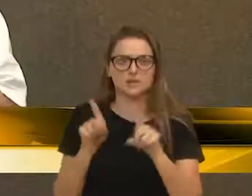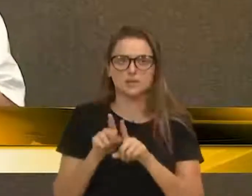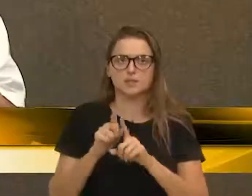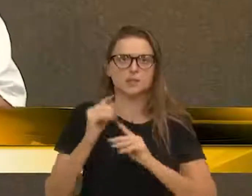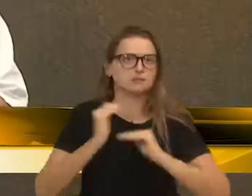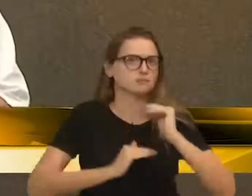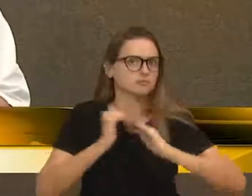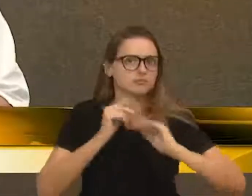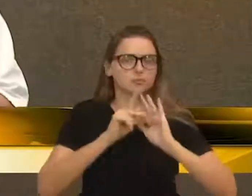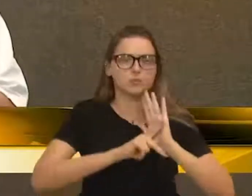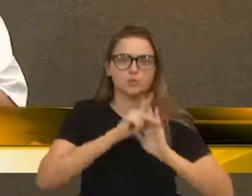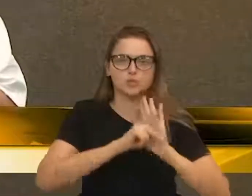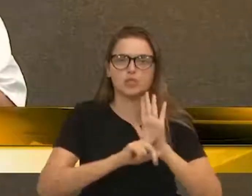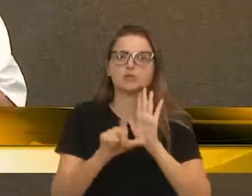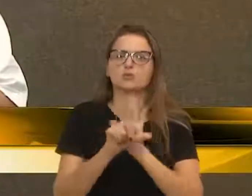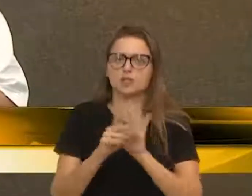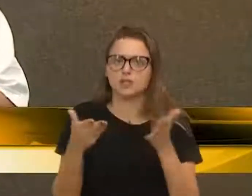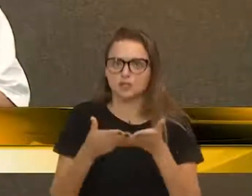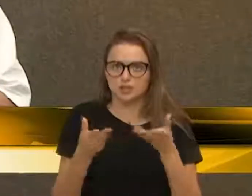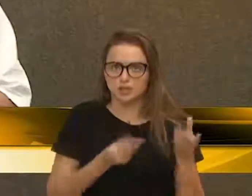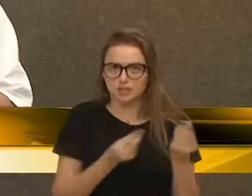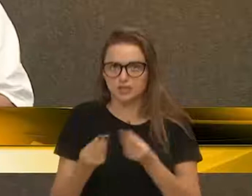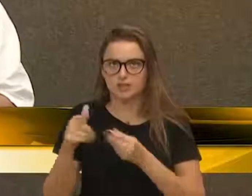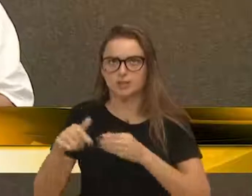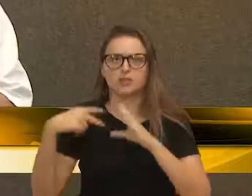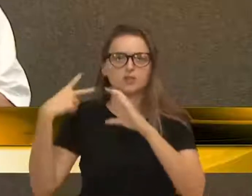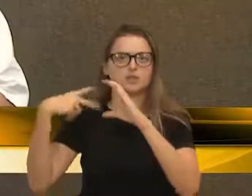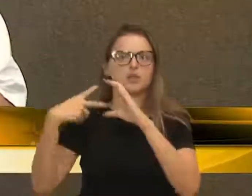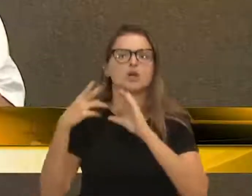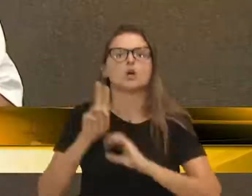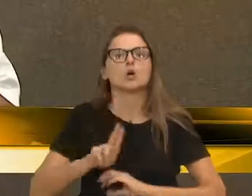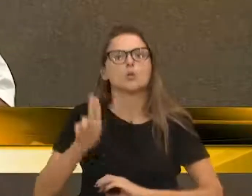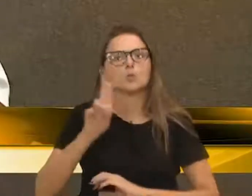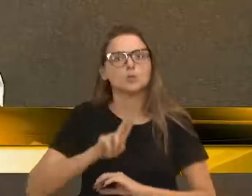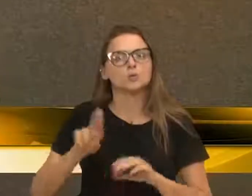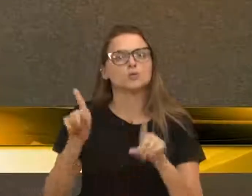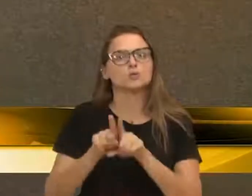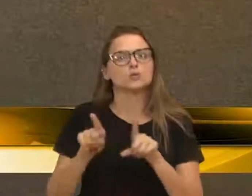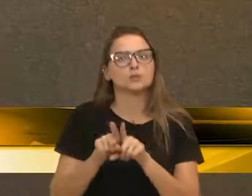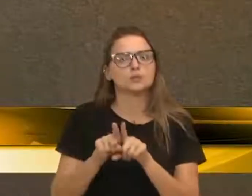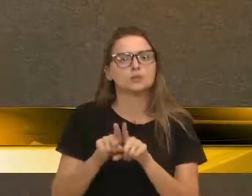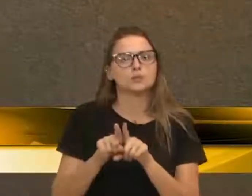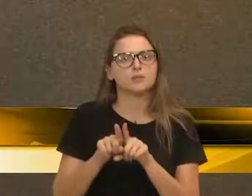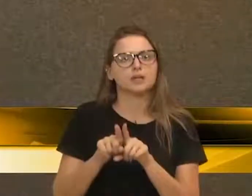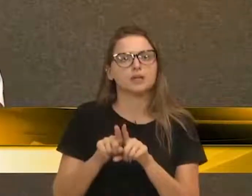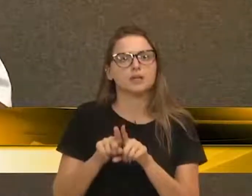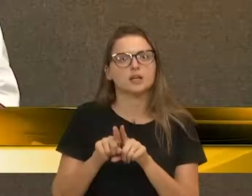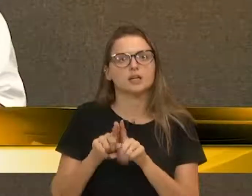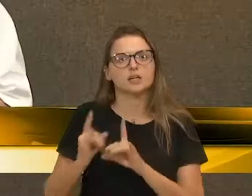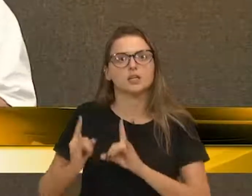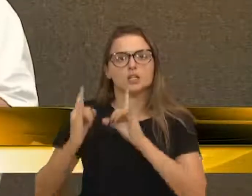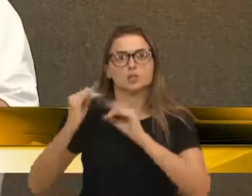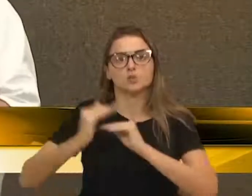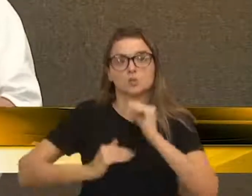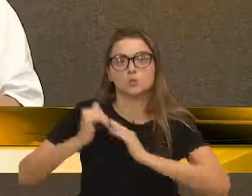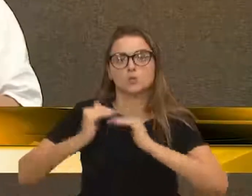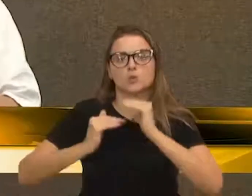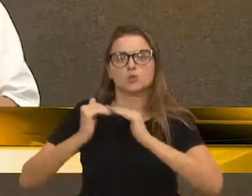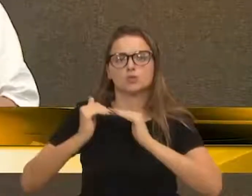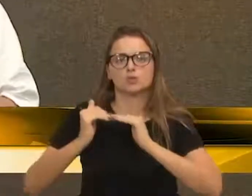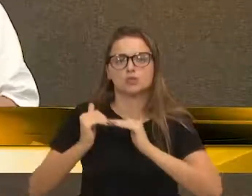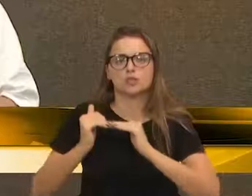Vários projetos de lei vieram a essa casa, autorizando a ocupação, inclusive, a maior do que previa a própria legislação.